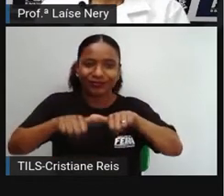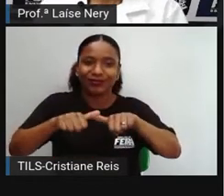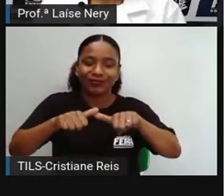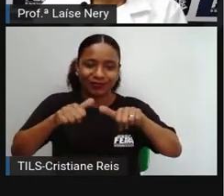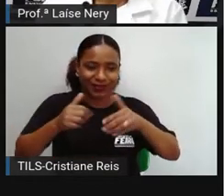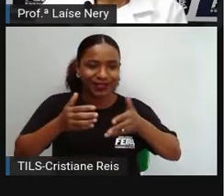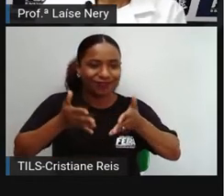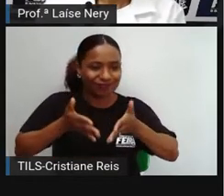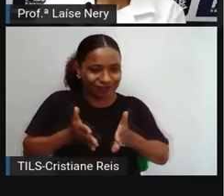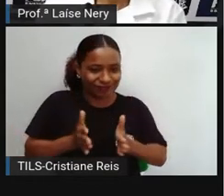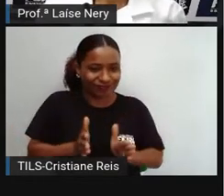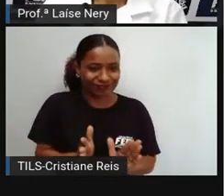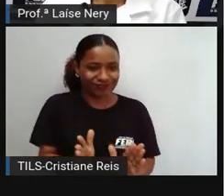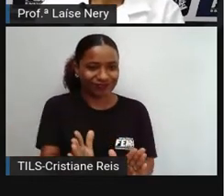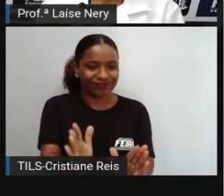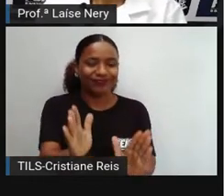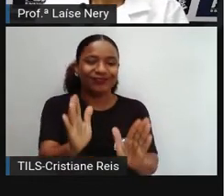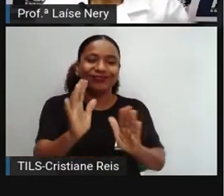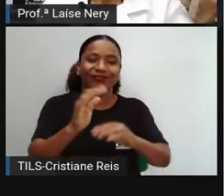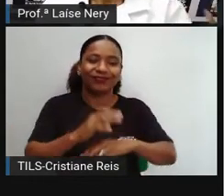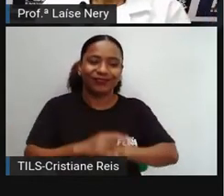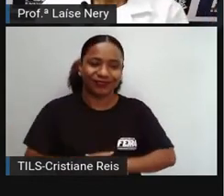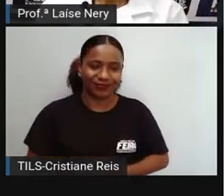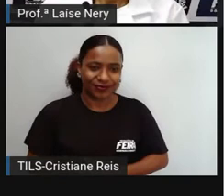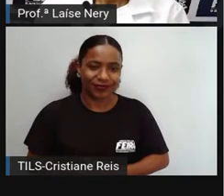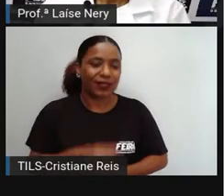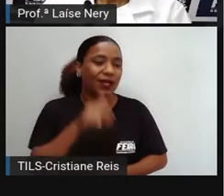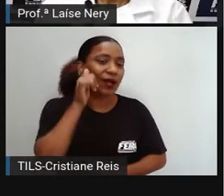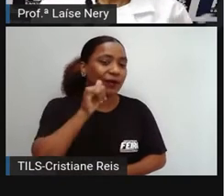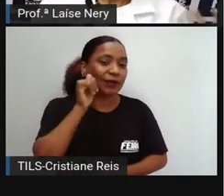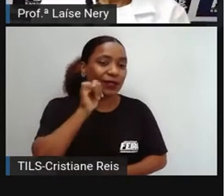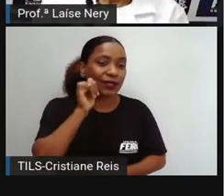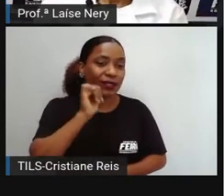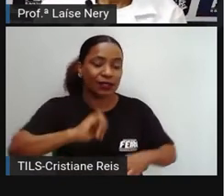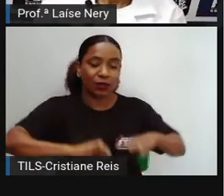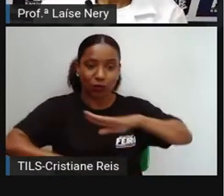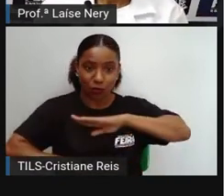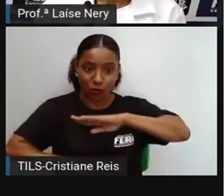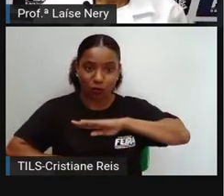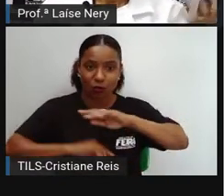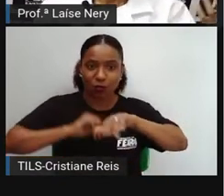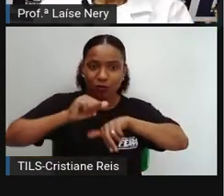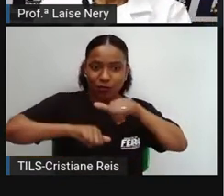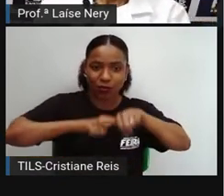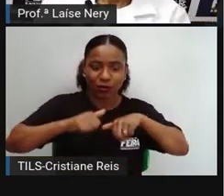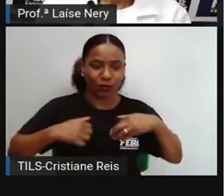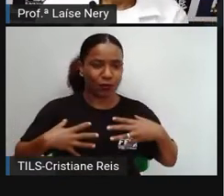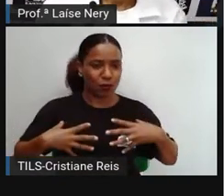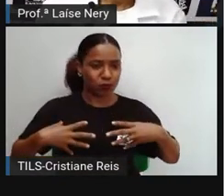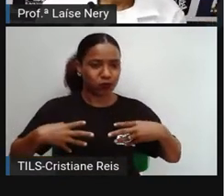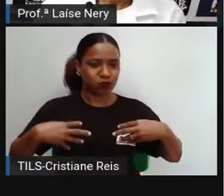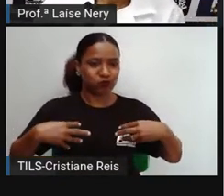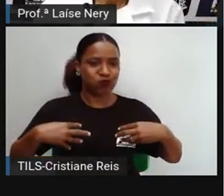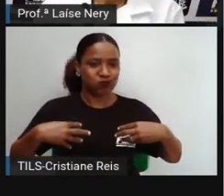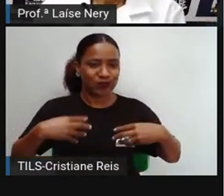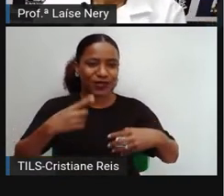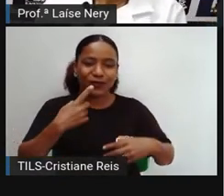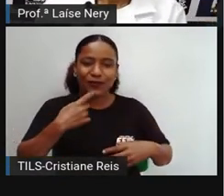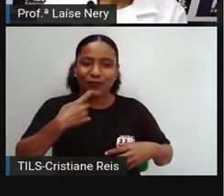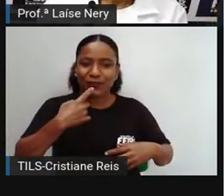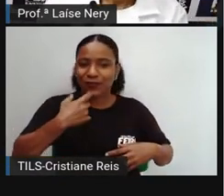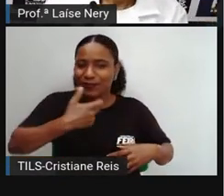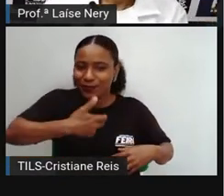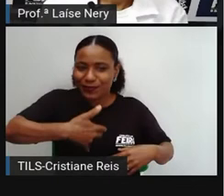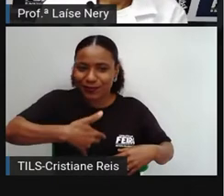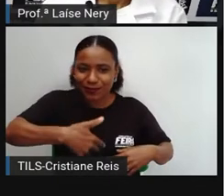E aí ocorrem as mudanças no corpo da menina, vai crescer os seios, tem a primeira menstruação, que vai